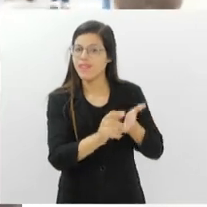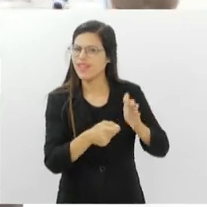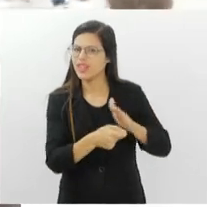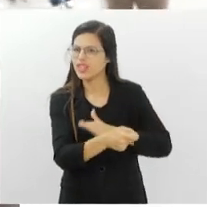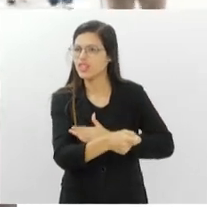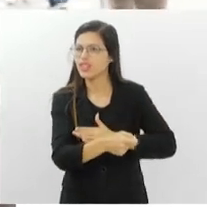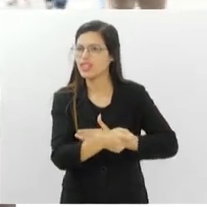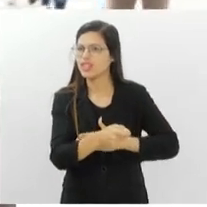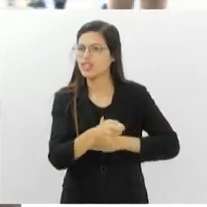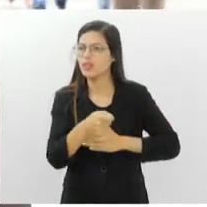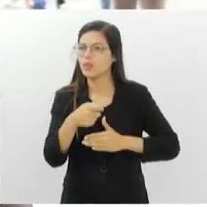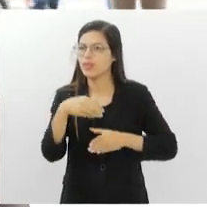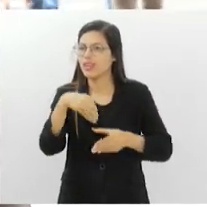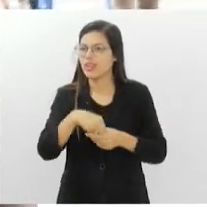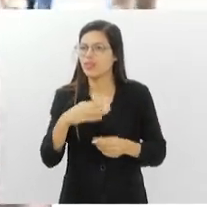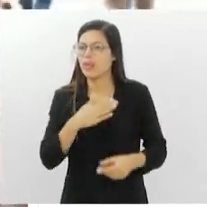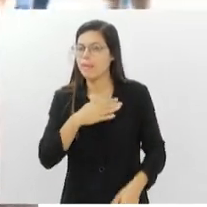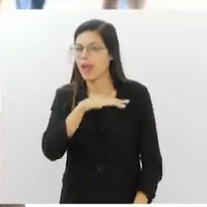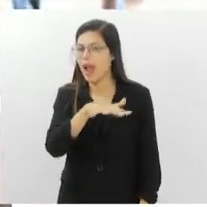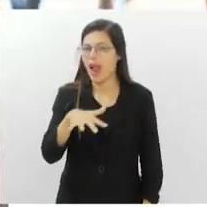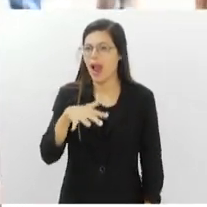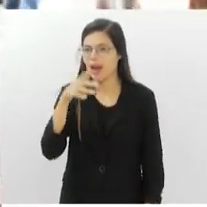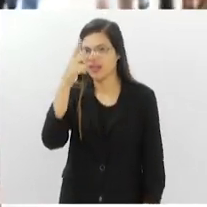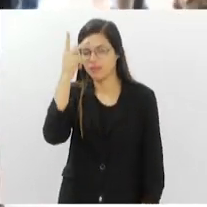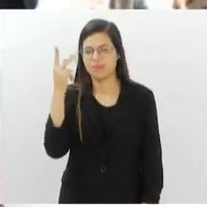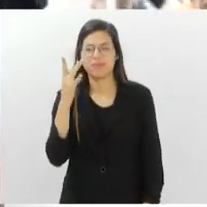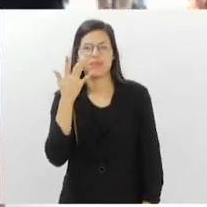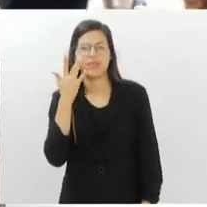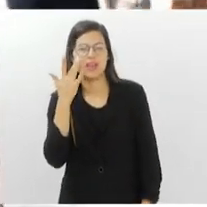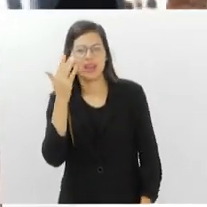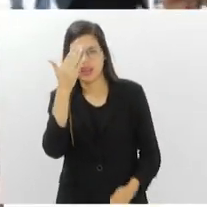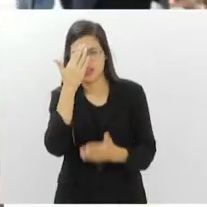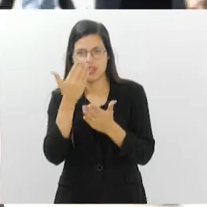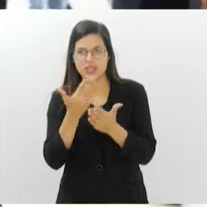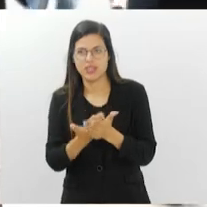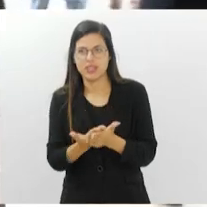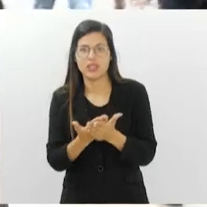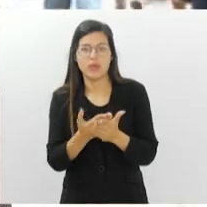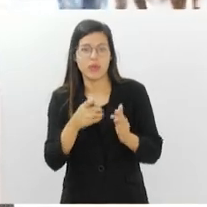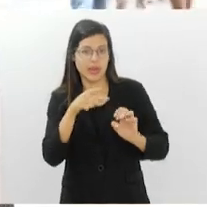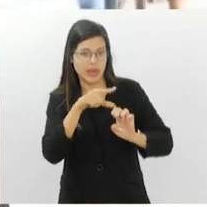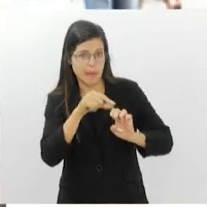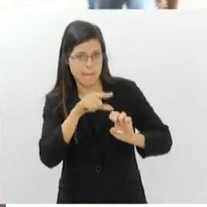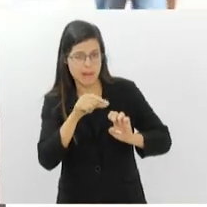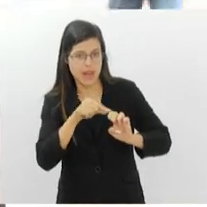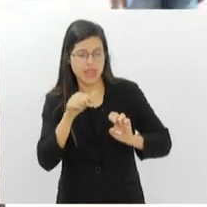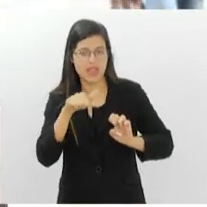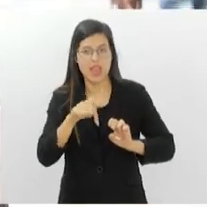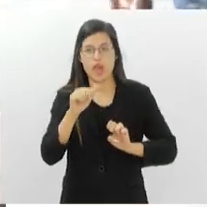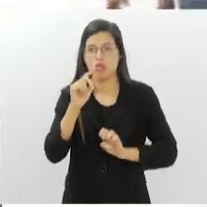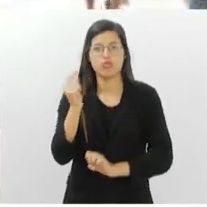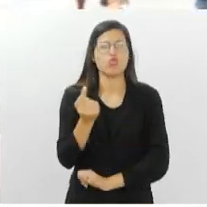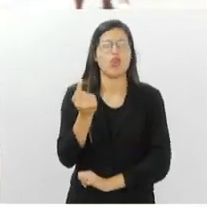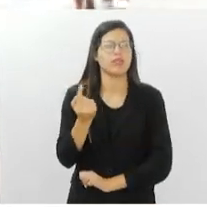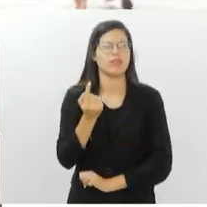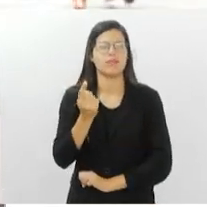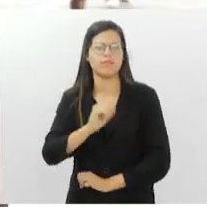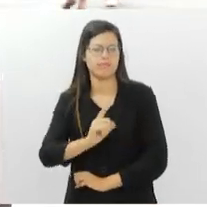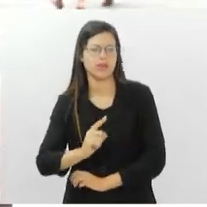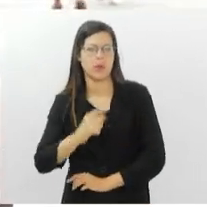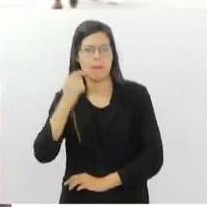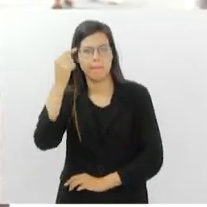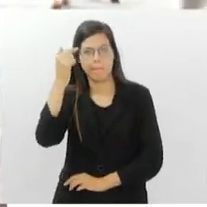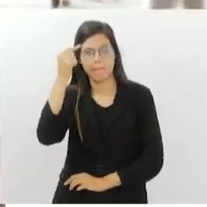negócio. Tem gente que acha que empreender é só por conta própria. Mas há muito tempo eu havia entendido que eu precisava